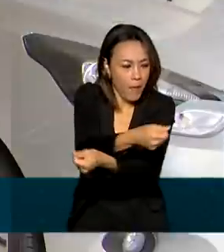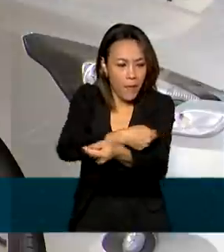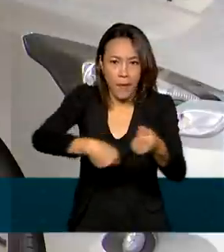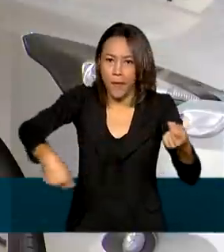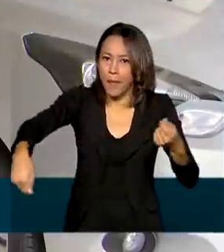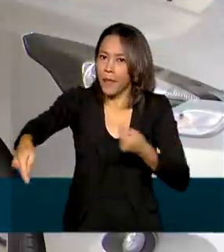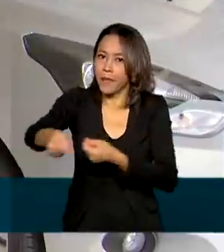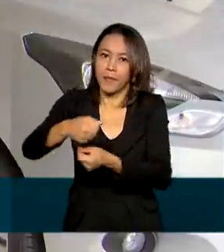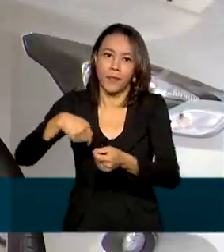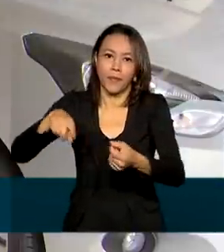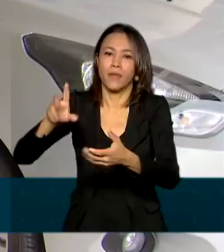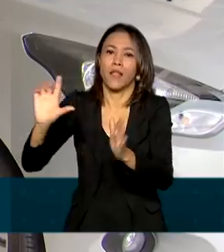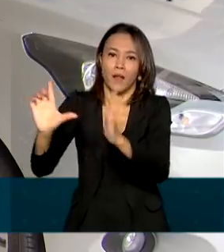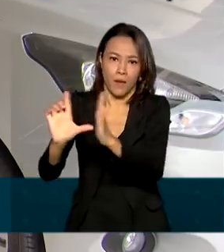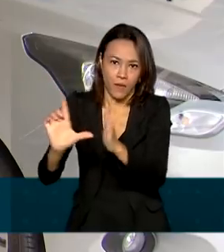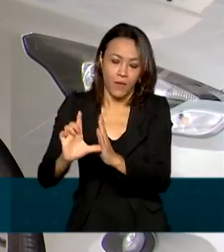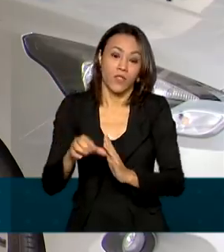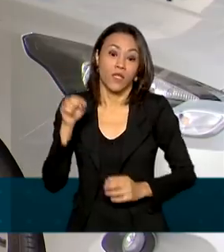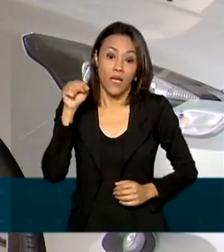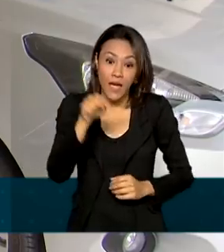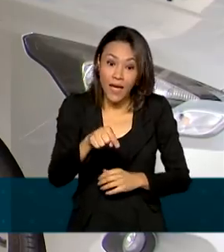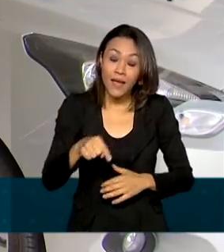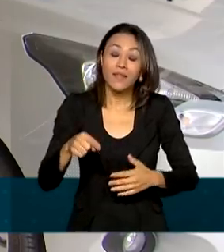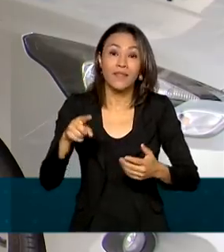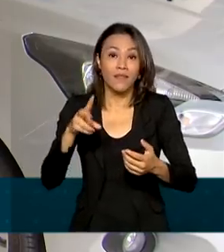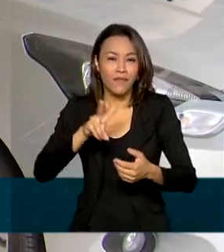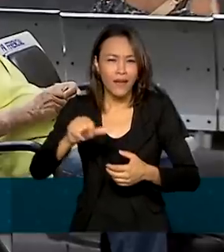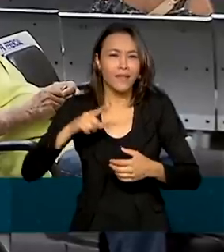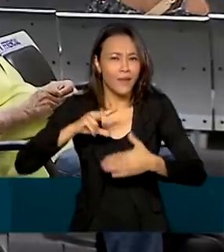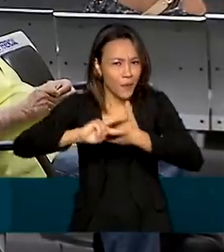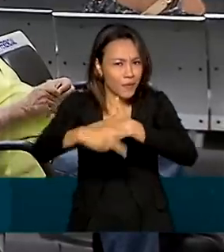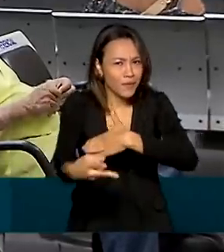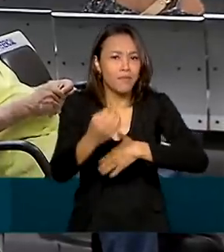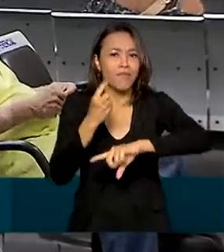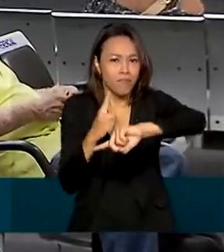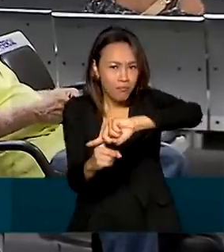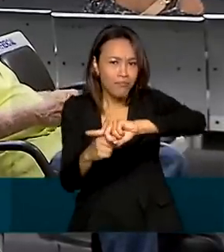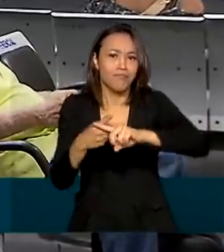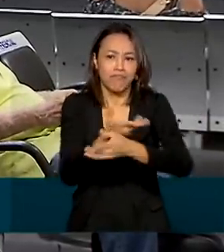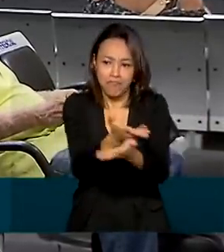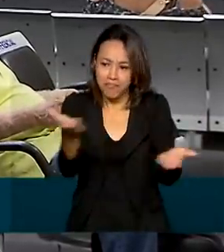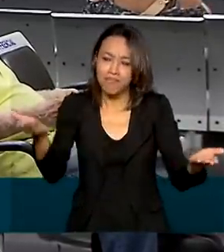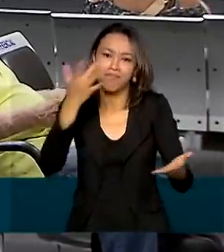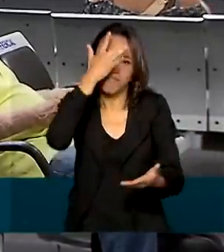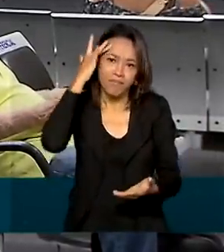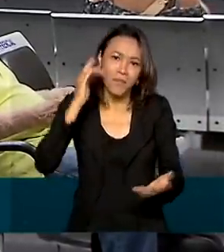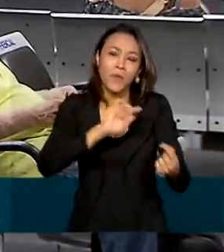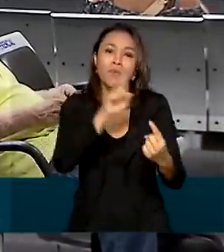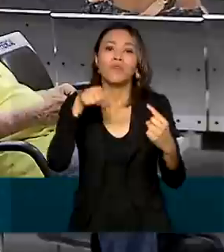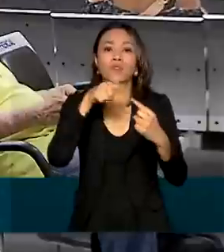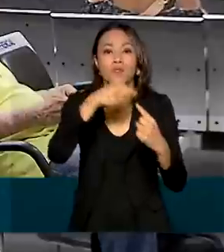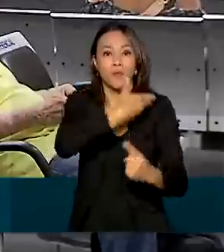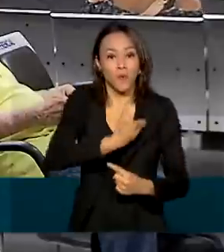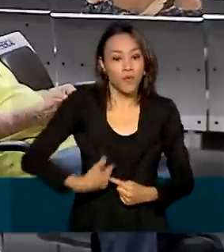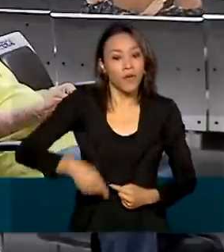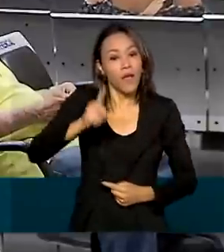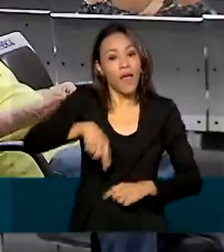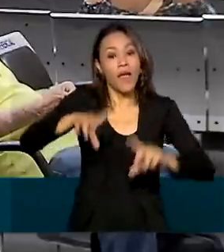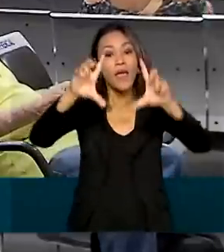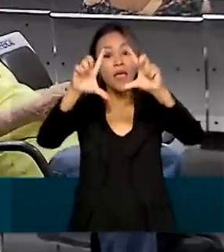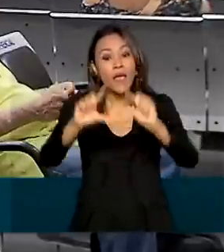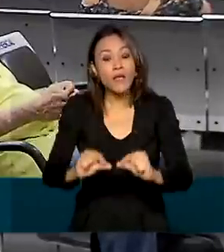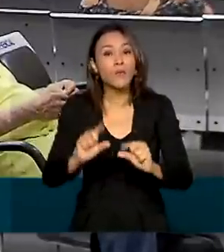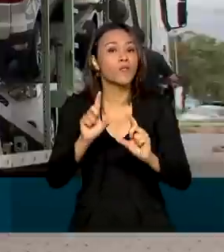lojas. A medida deve impactar no bolso do consumidor. A expectativa do governo é reduzir os preços das taxas